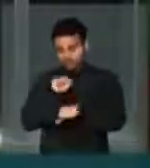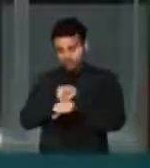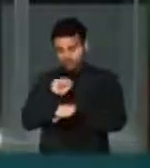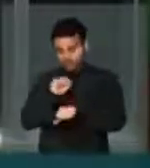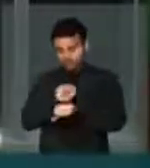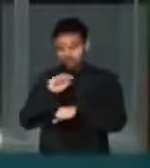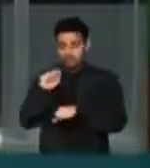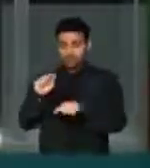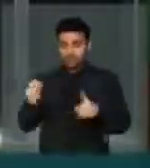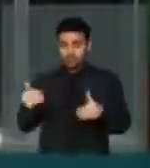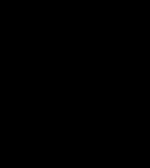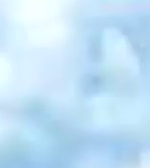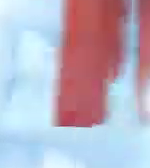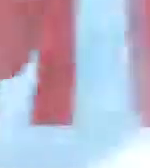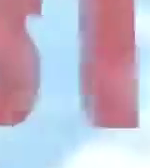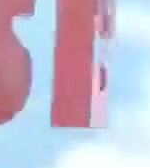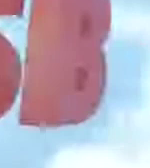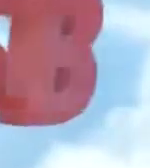pelo Ministério da Justiça.